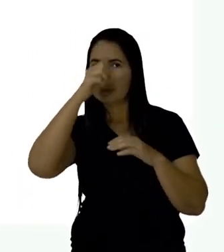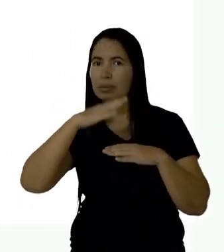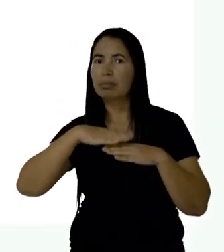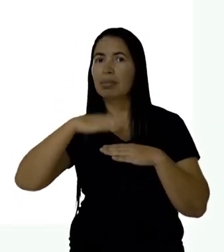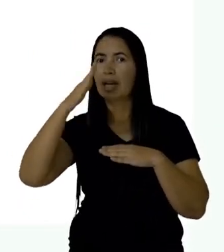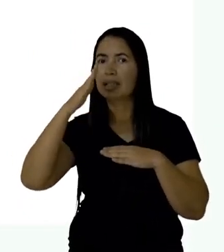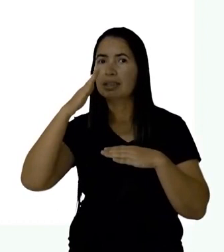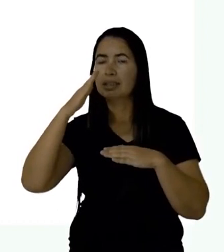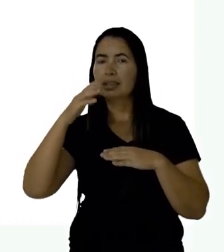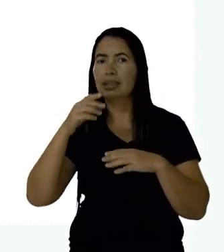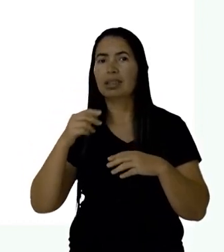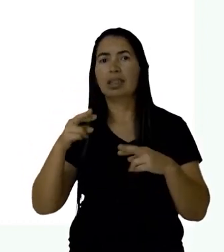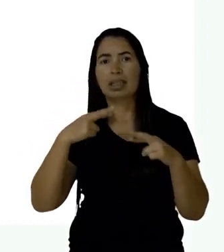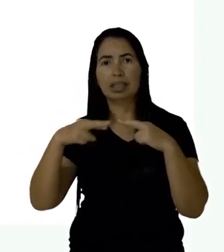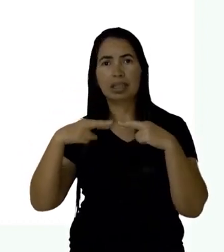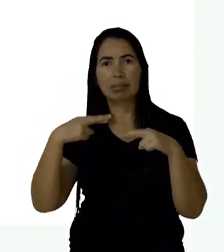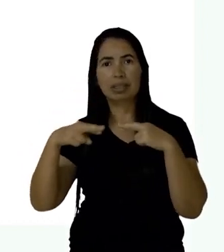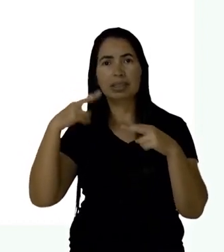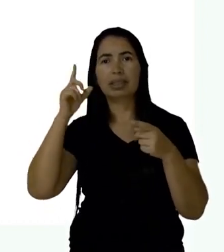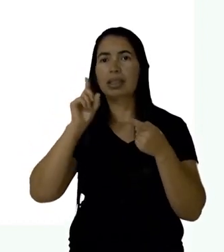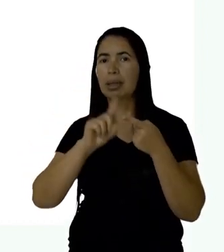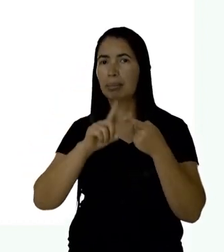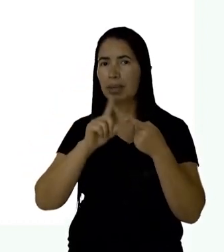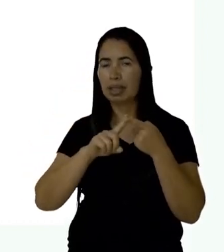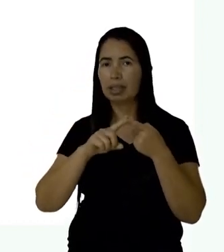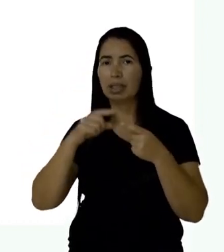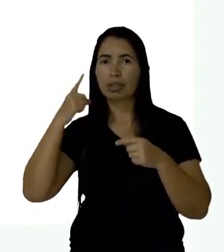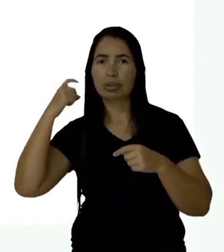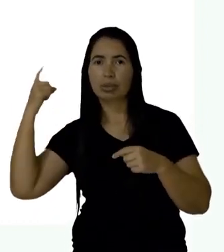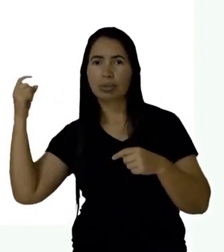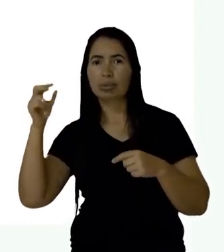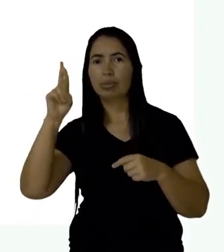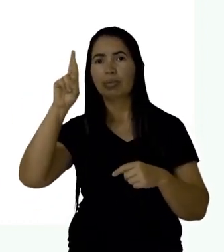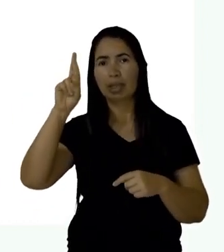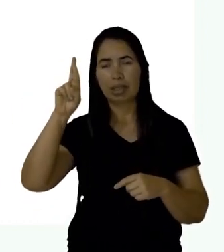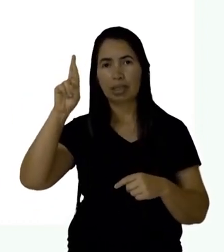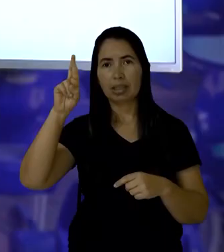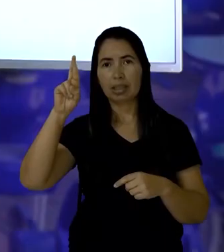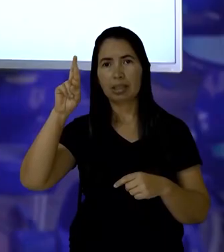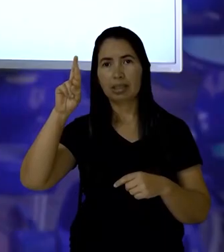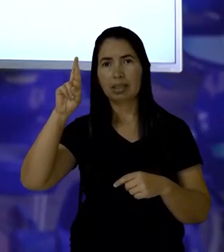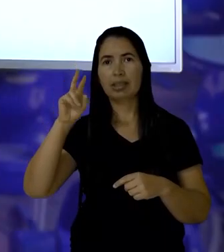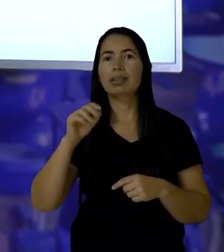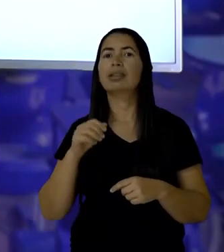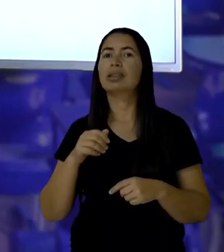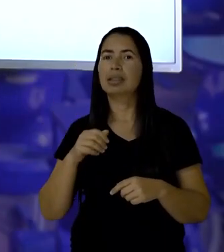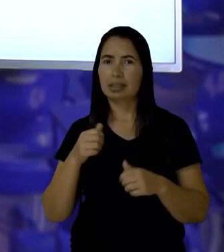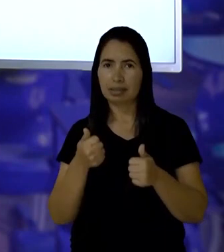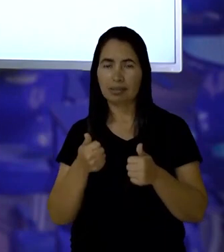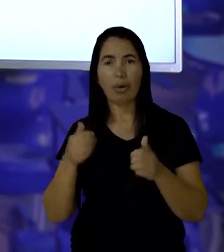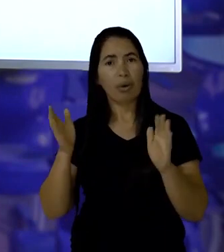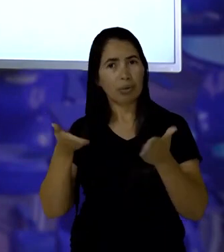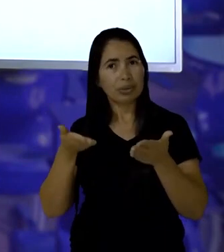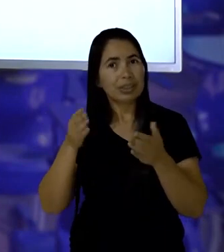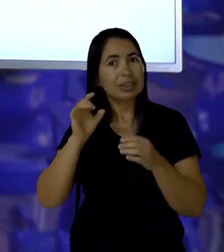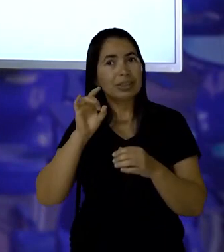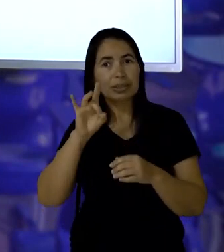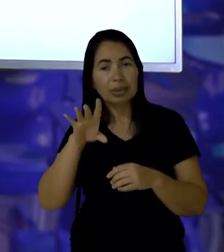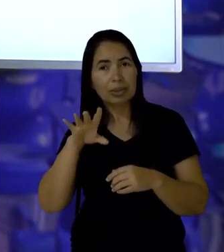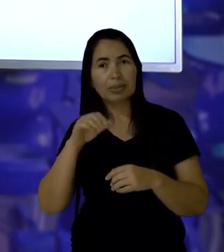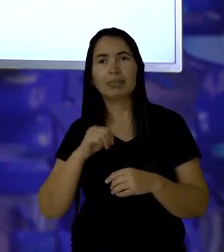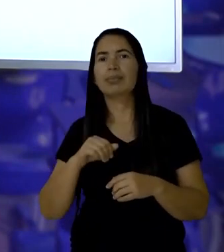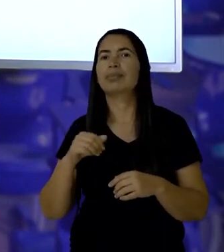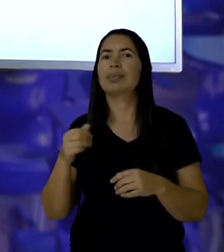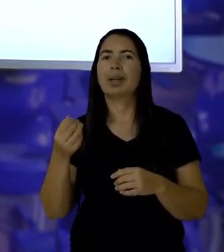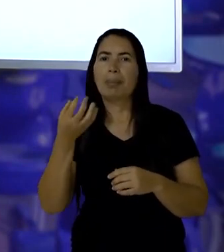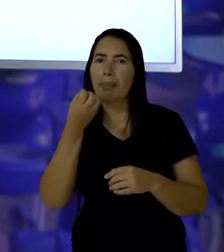Aprendemos mais sobre rimas e também os sons do R. Então é isso, pessoal. Por hoje é